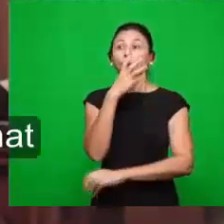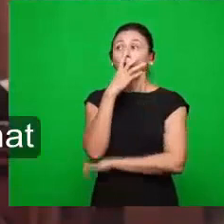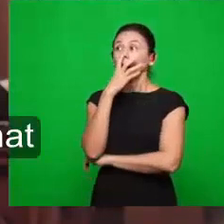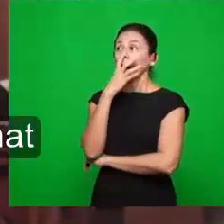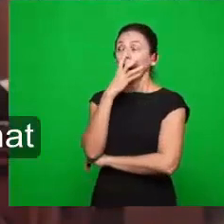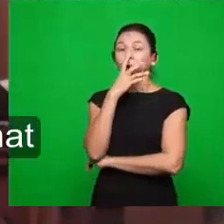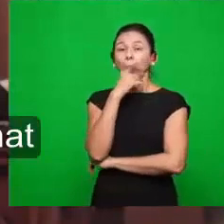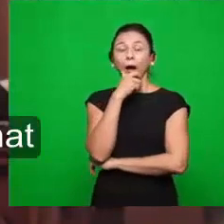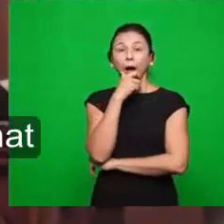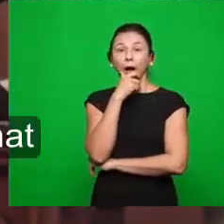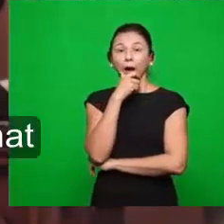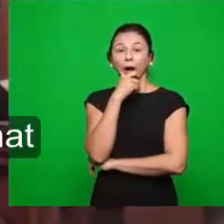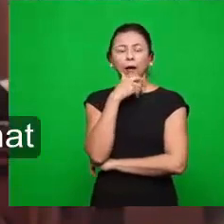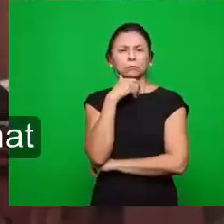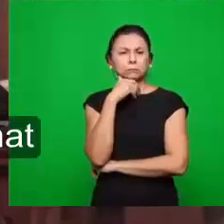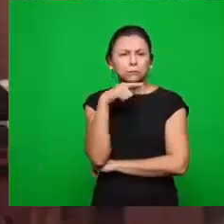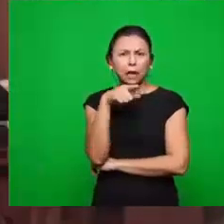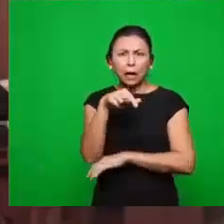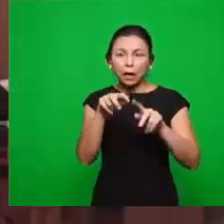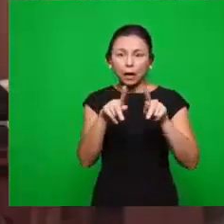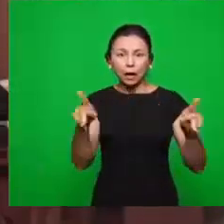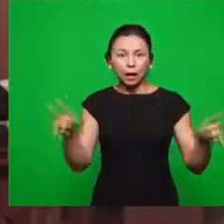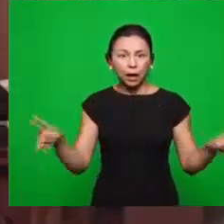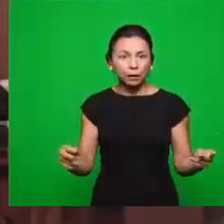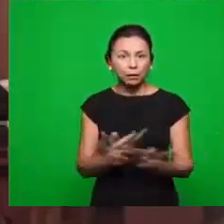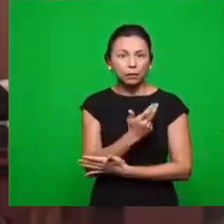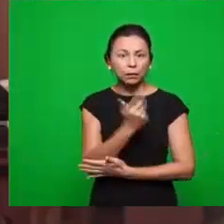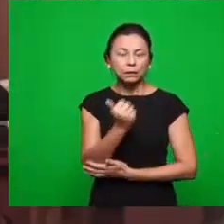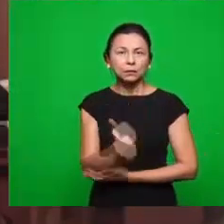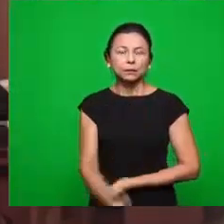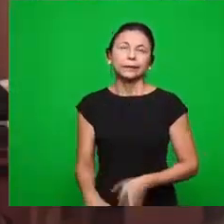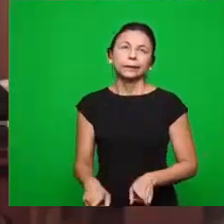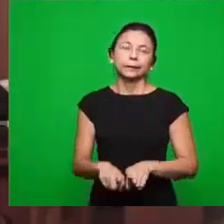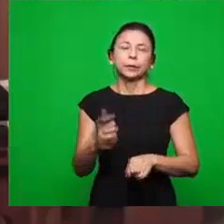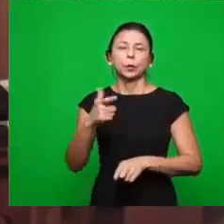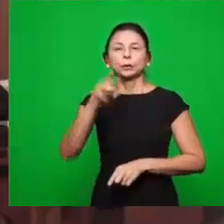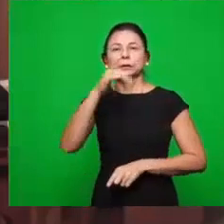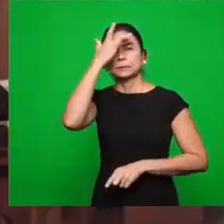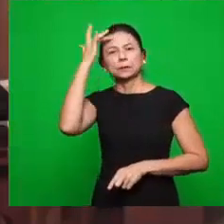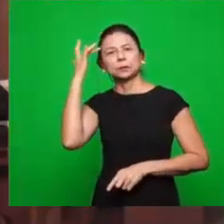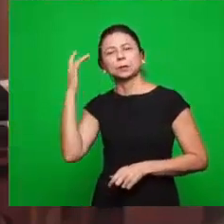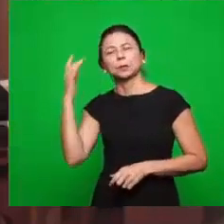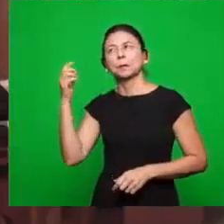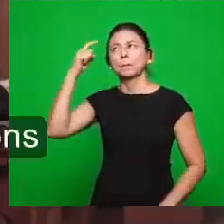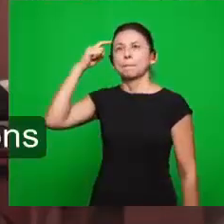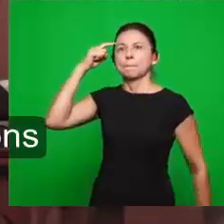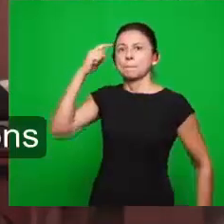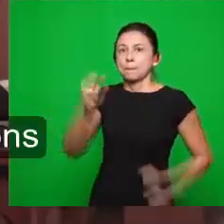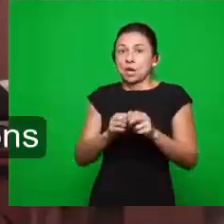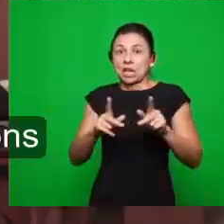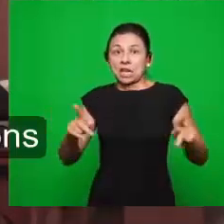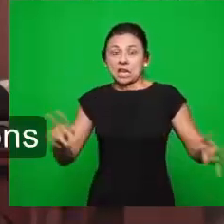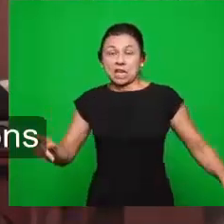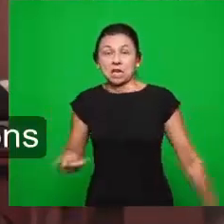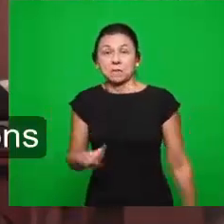e acham que o Apocalipse é assim. Outros, o Apocalipse é a besta. A besta com sete